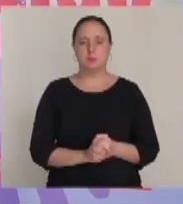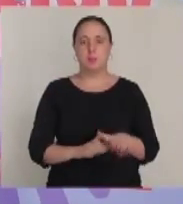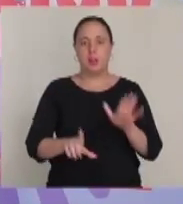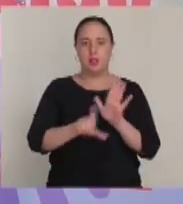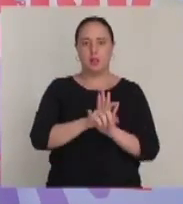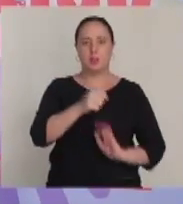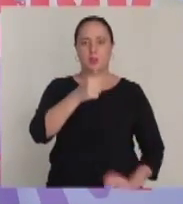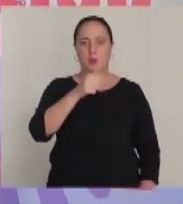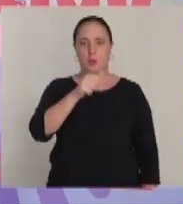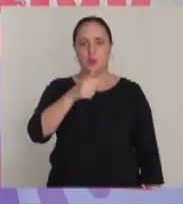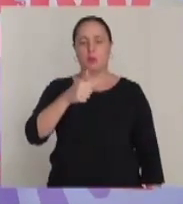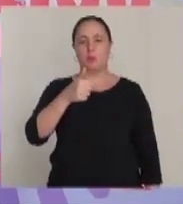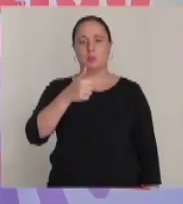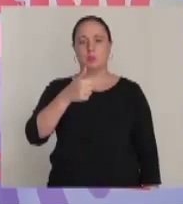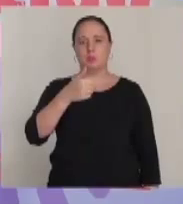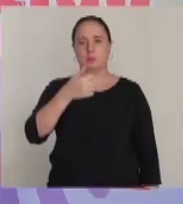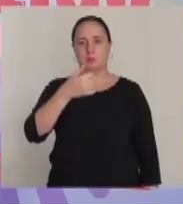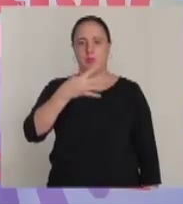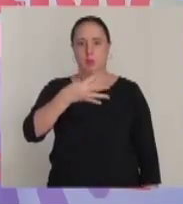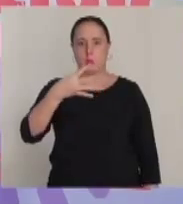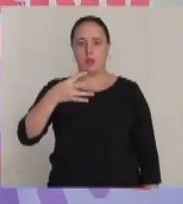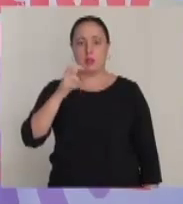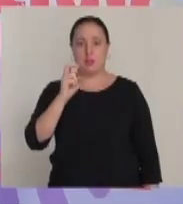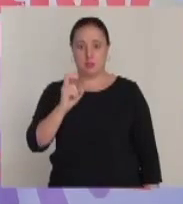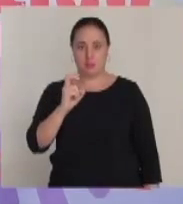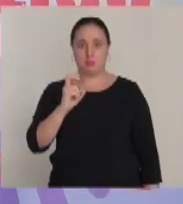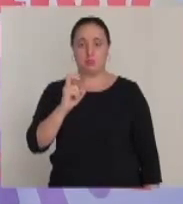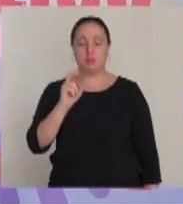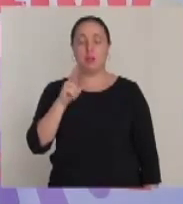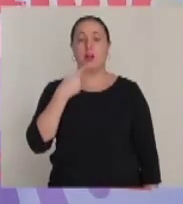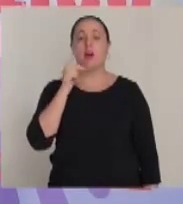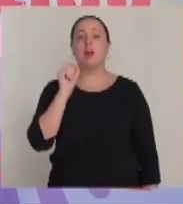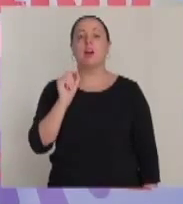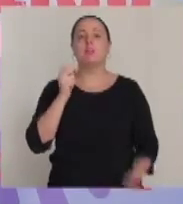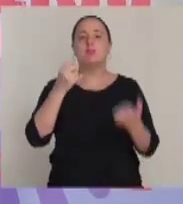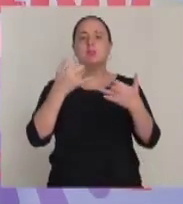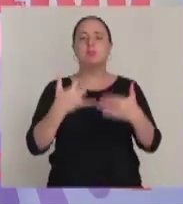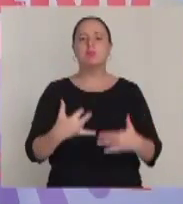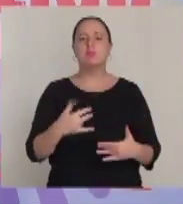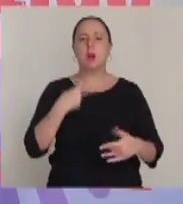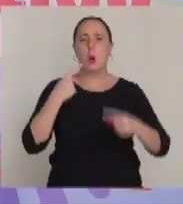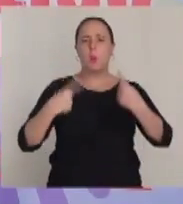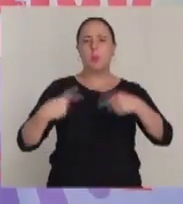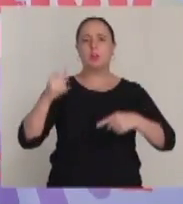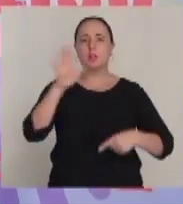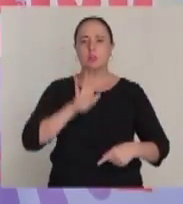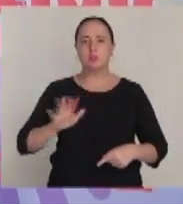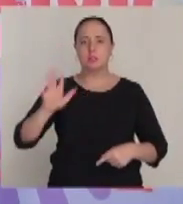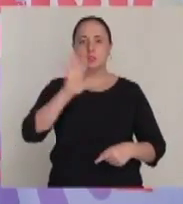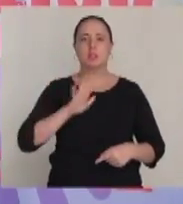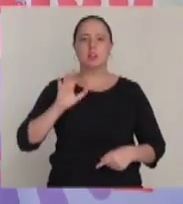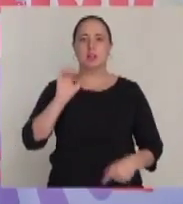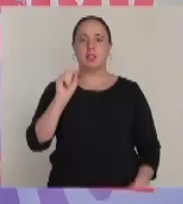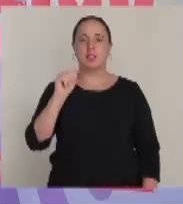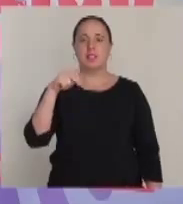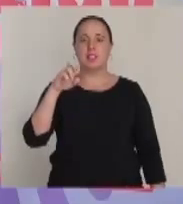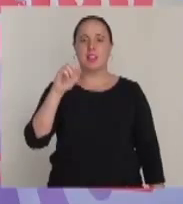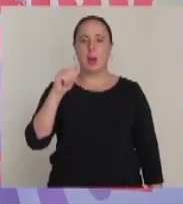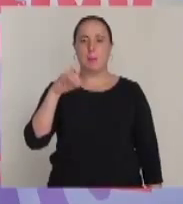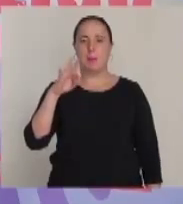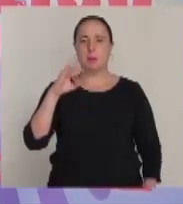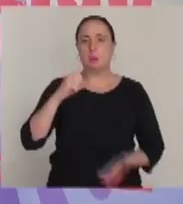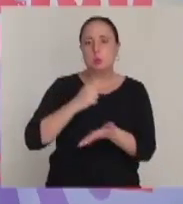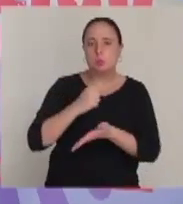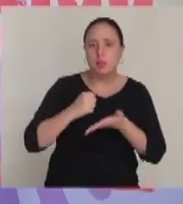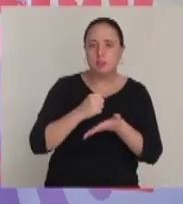A Lei 11.445, que institui a Política